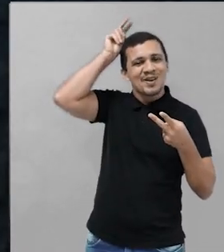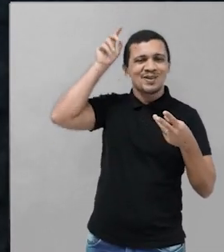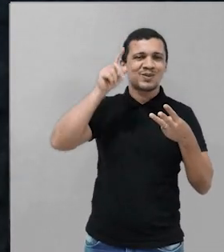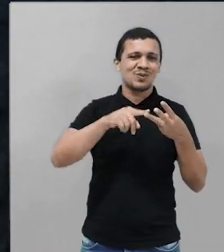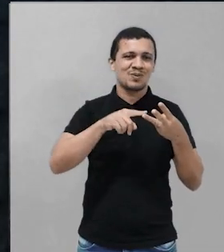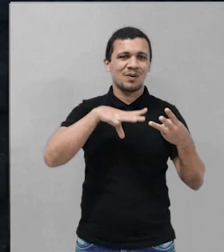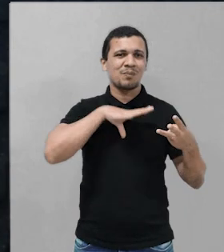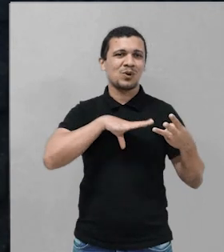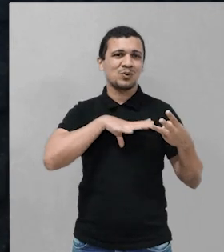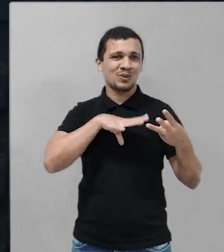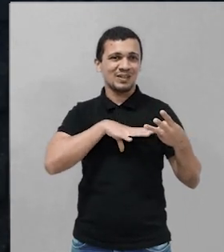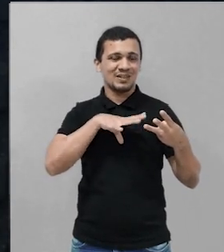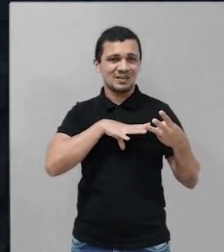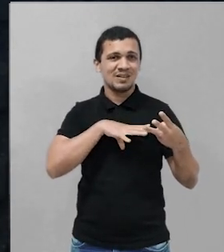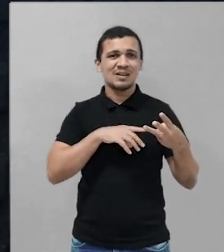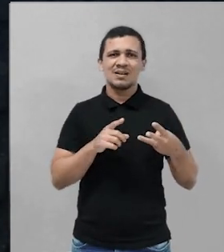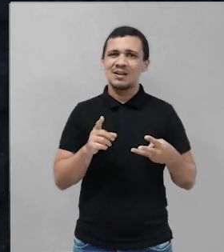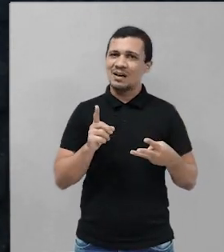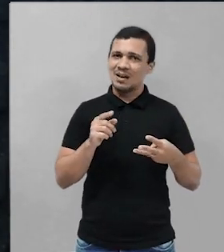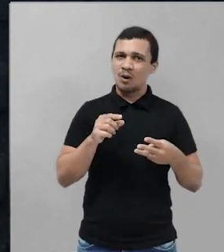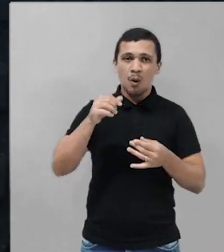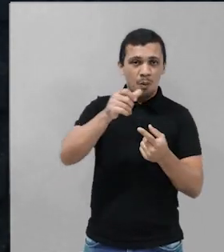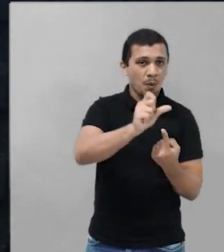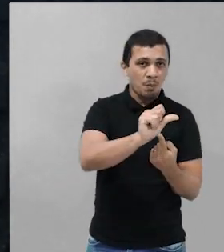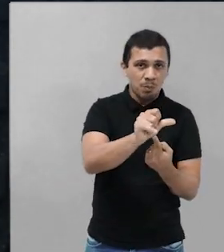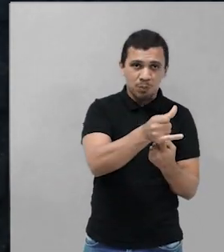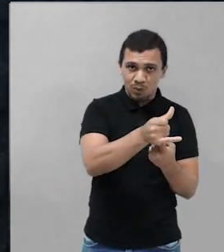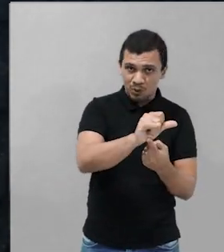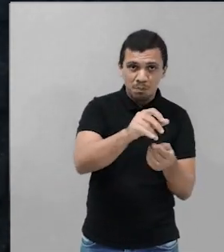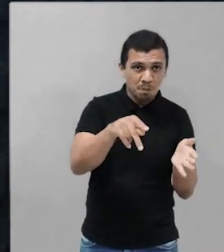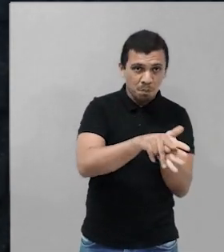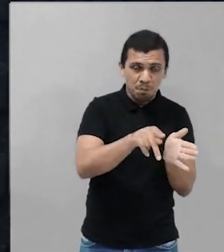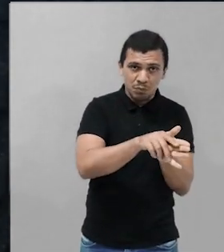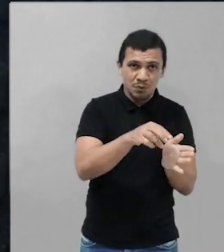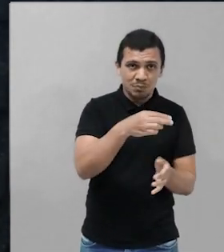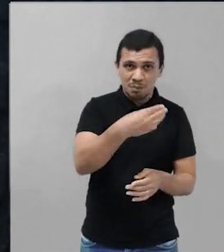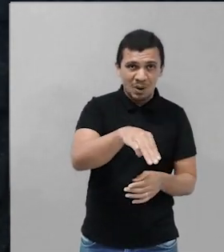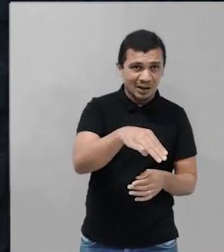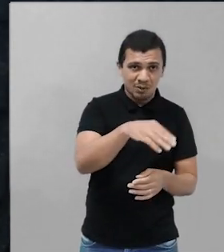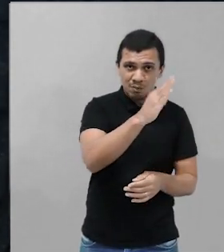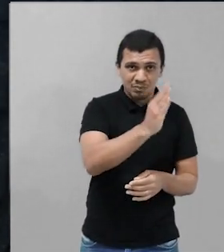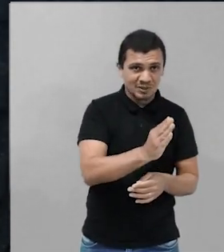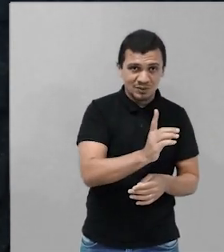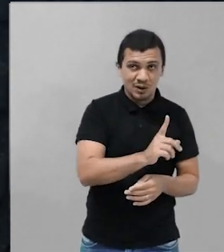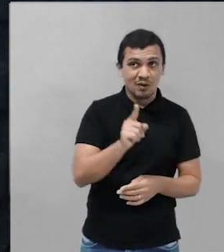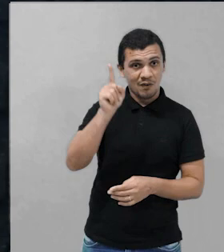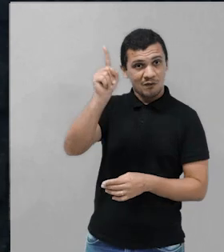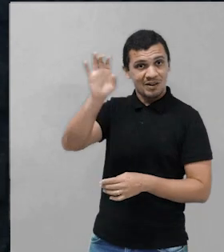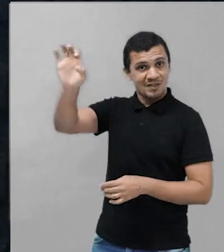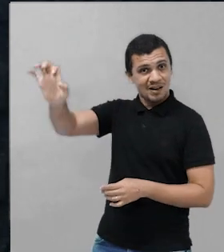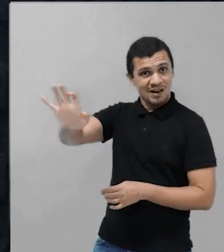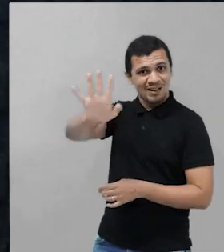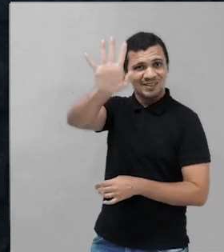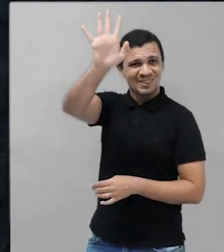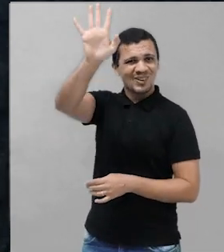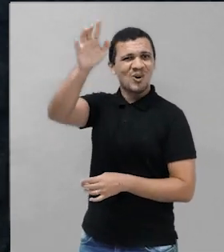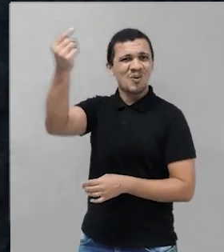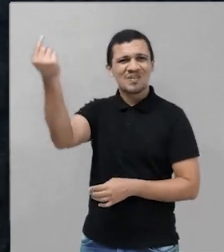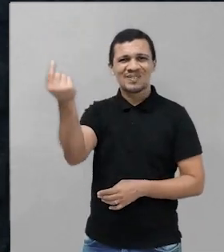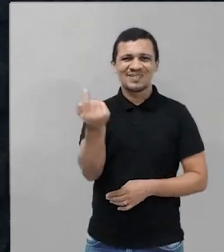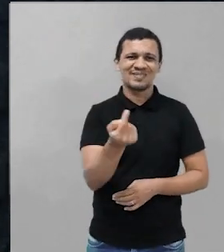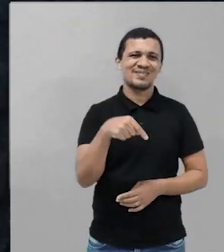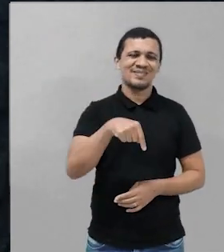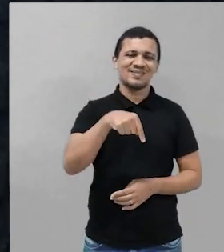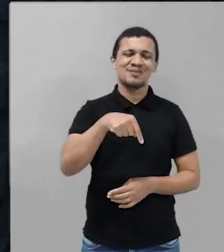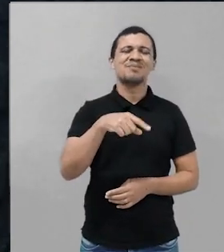não é brasileiro, não é maranhense, ele veio da Europa, e ele vai ganhando forma nessas contações de história, ao